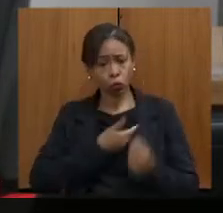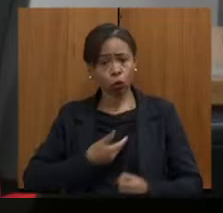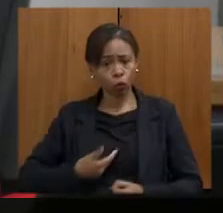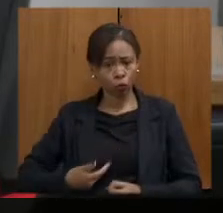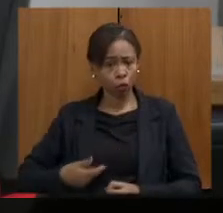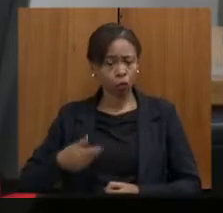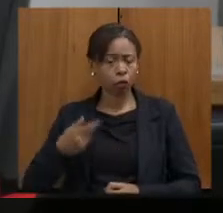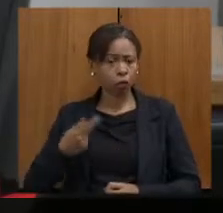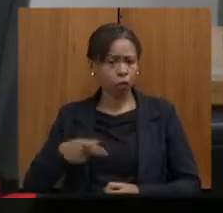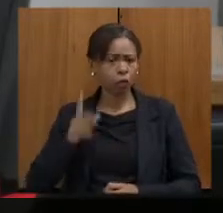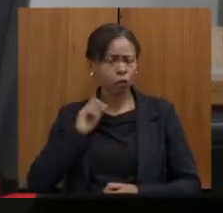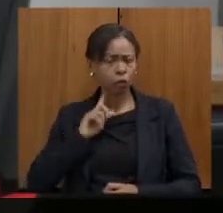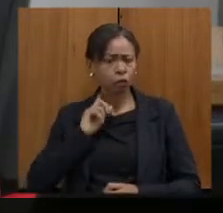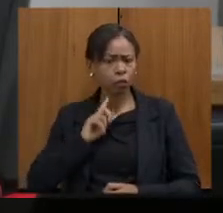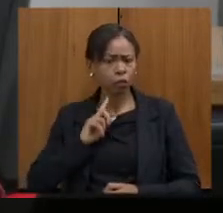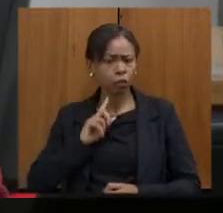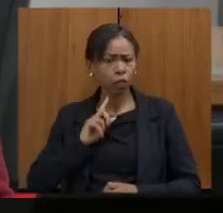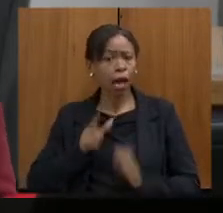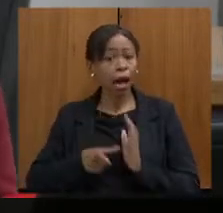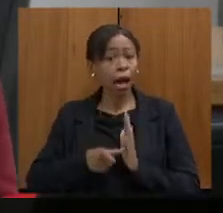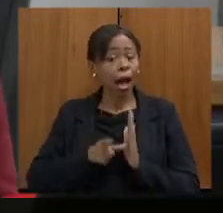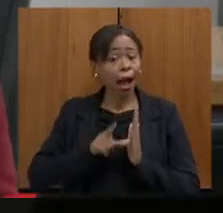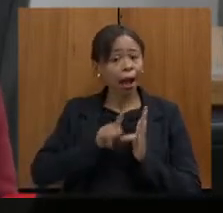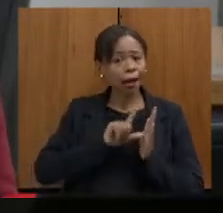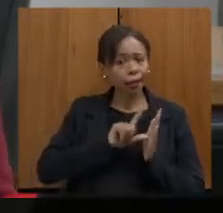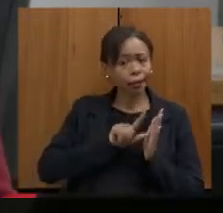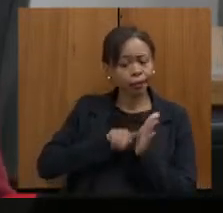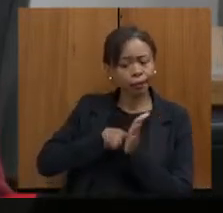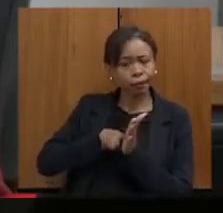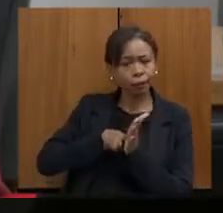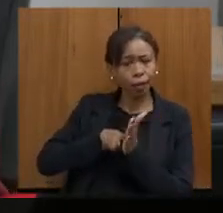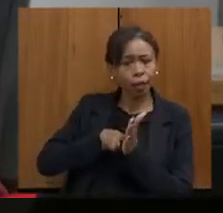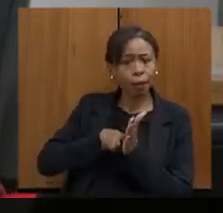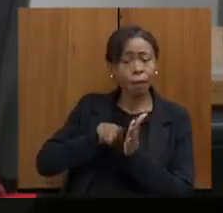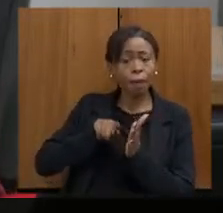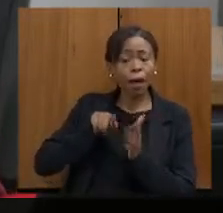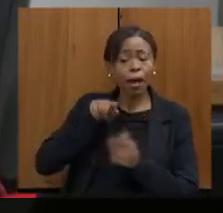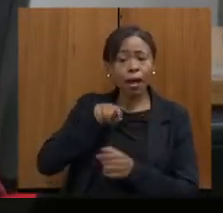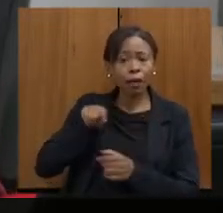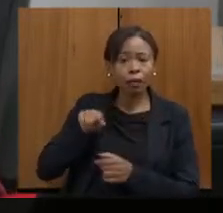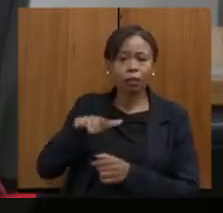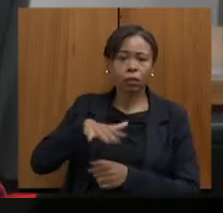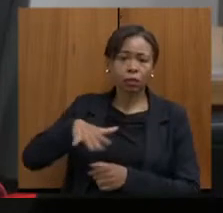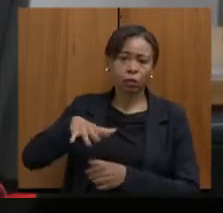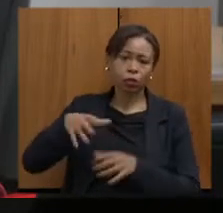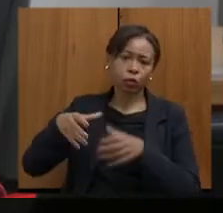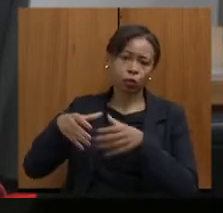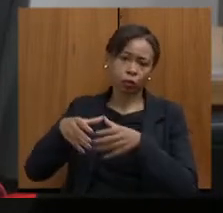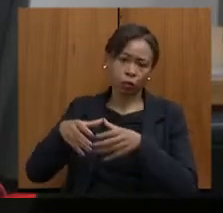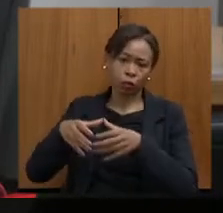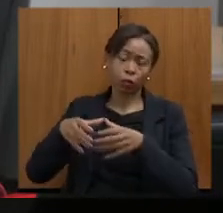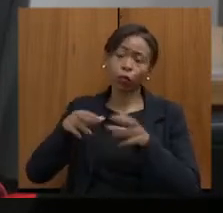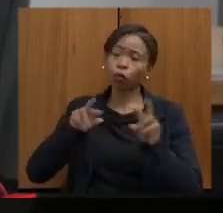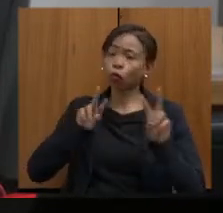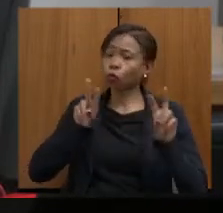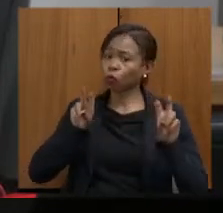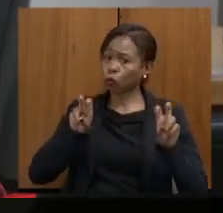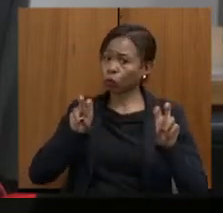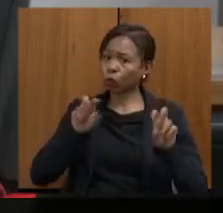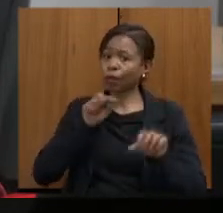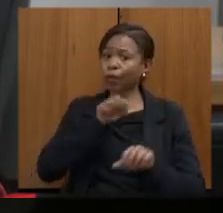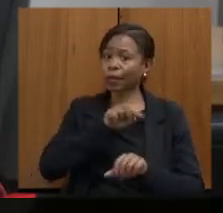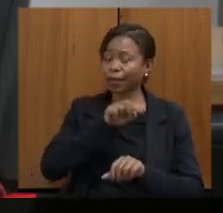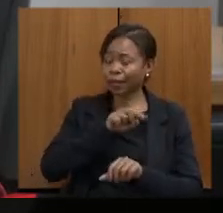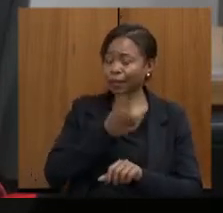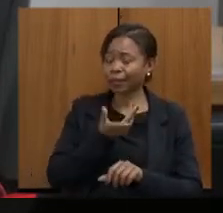a consulta prévia, livre e informada a essa comunidade em relação ao empreendimento